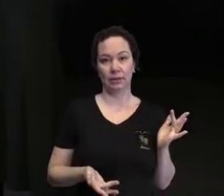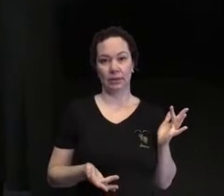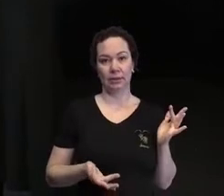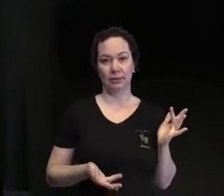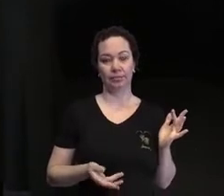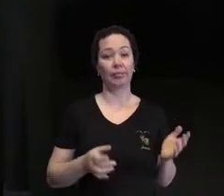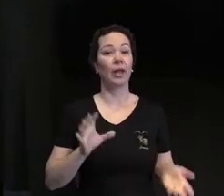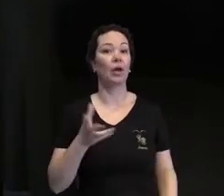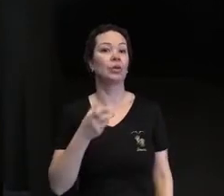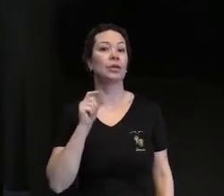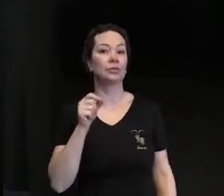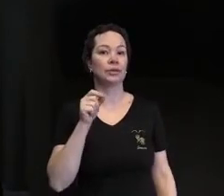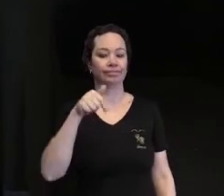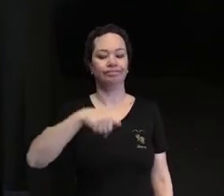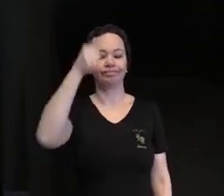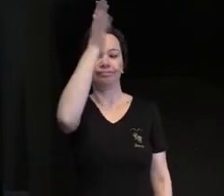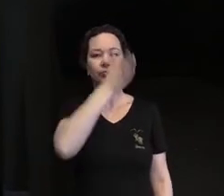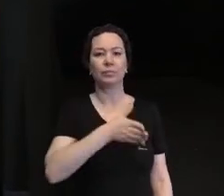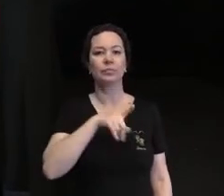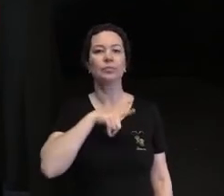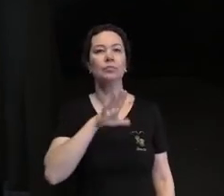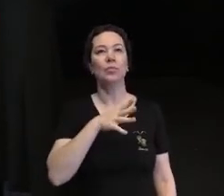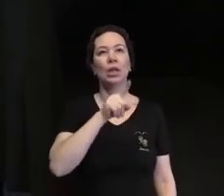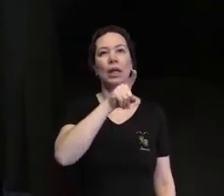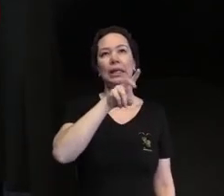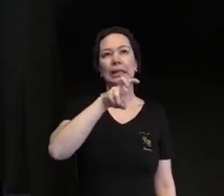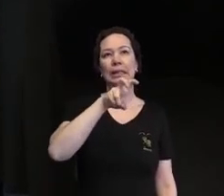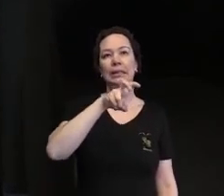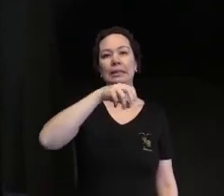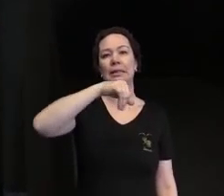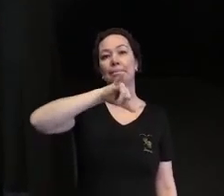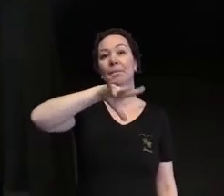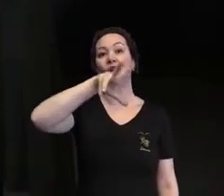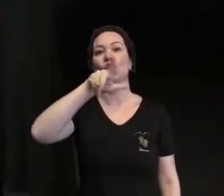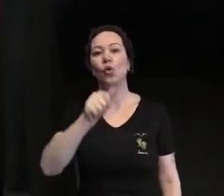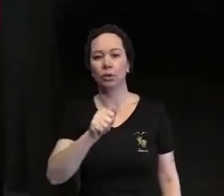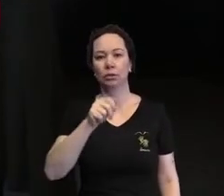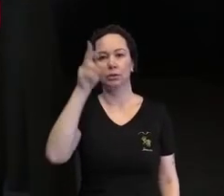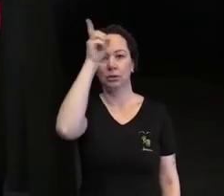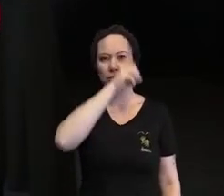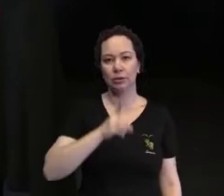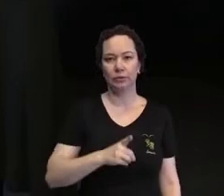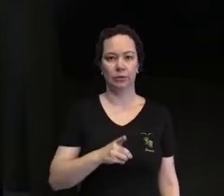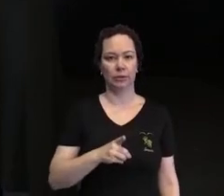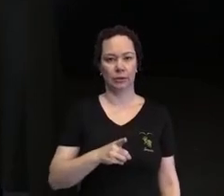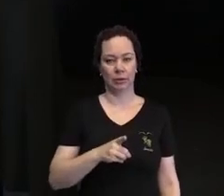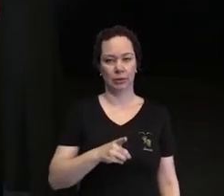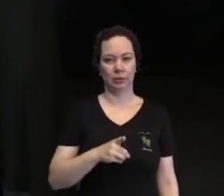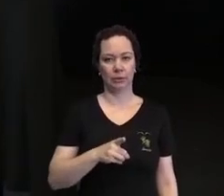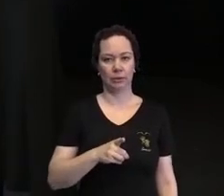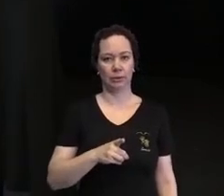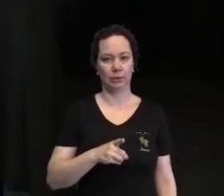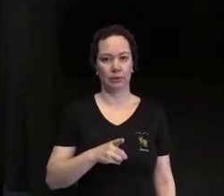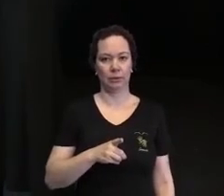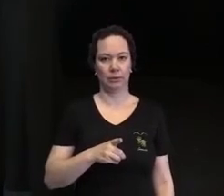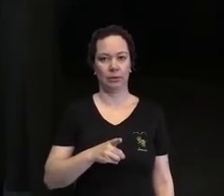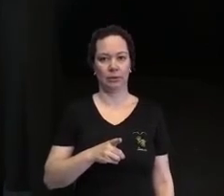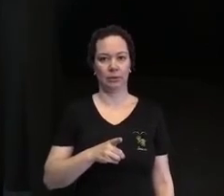Acontece que nós somos, aqui no Brasil, cerca de 15 milhões de pessoas com deficiência, de acordo com a revisão de 2018 do Censo.